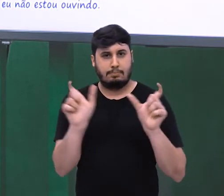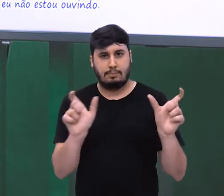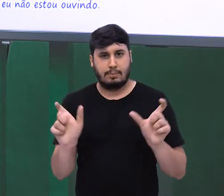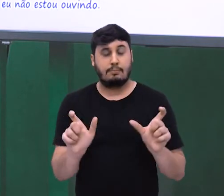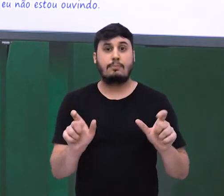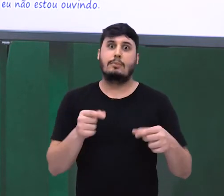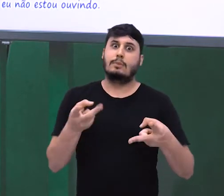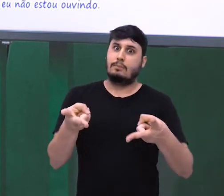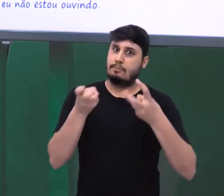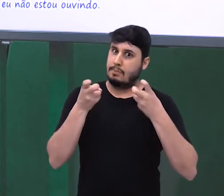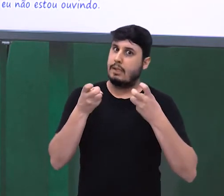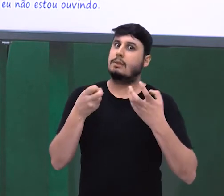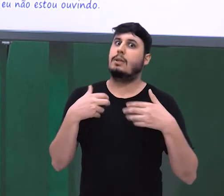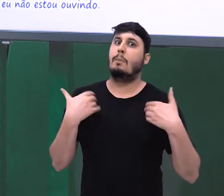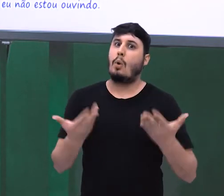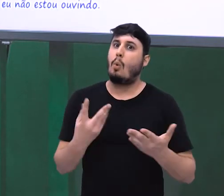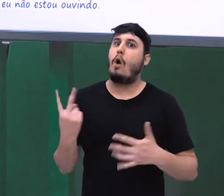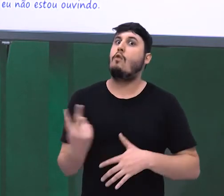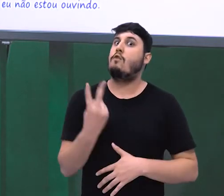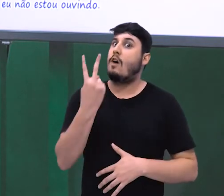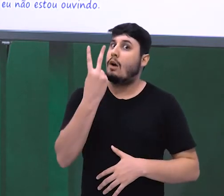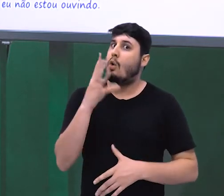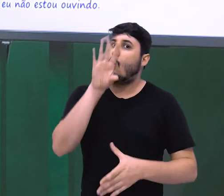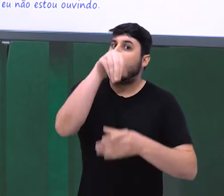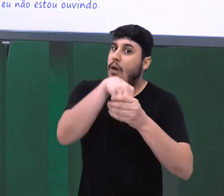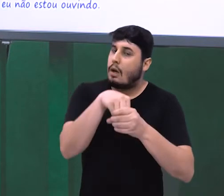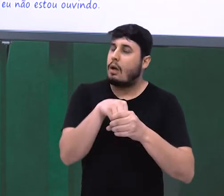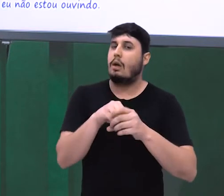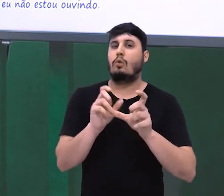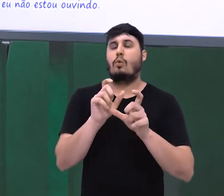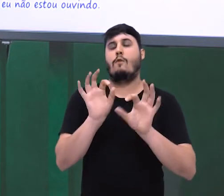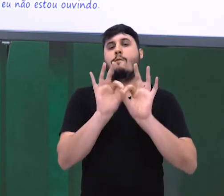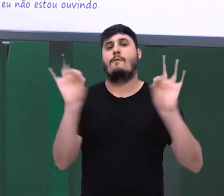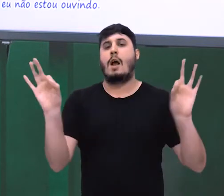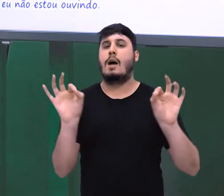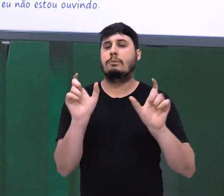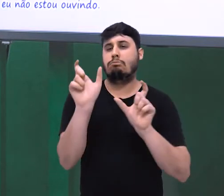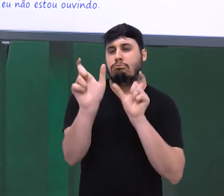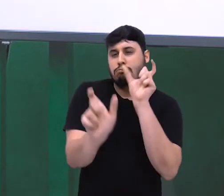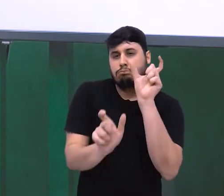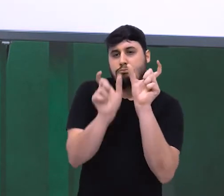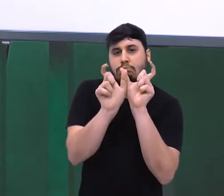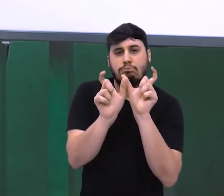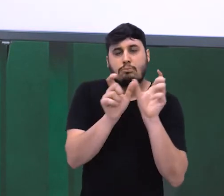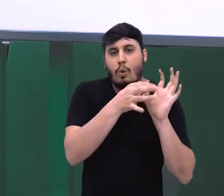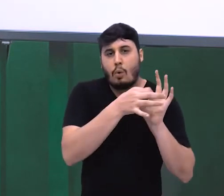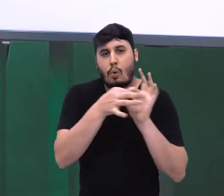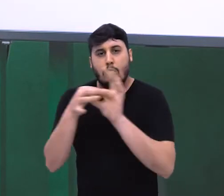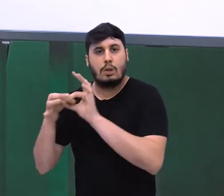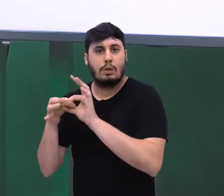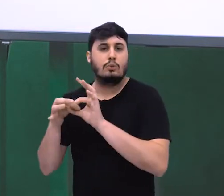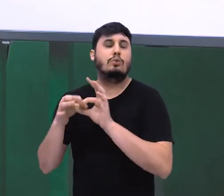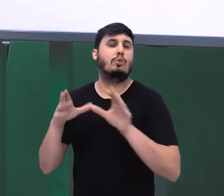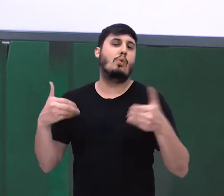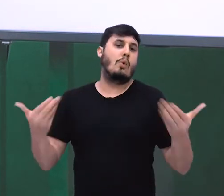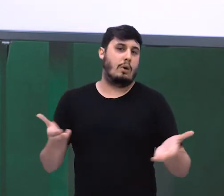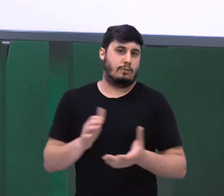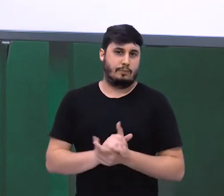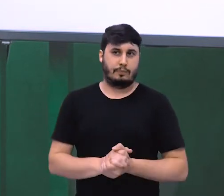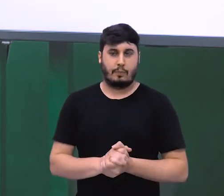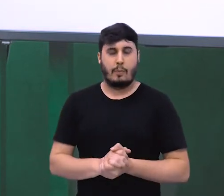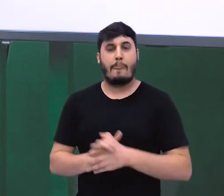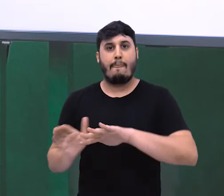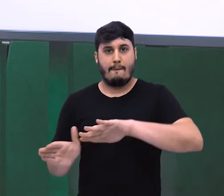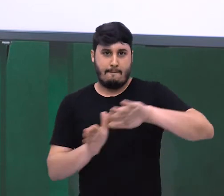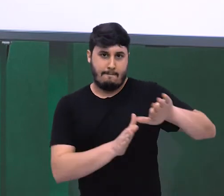semântico de cada uma, observem relação de sentido de cada uma. Eu trago agora para vocês as conjunções